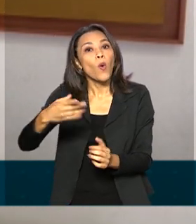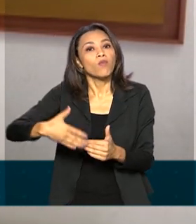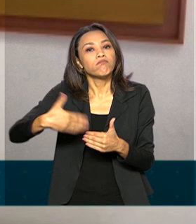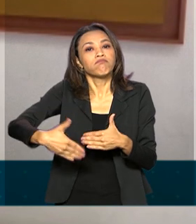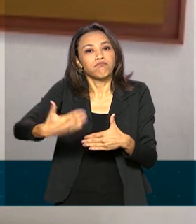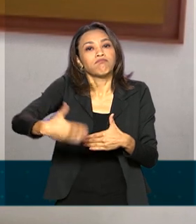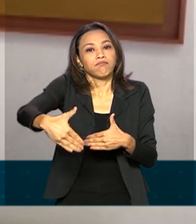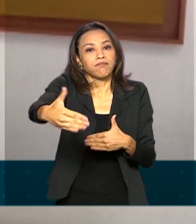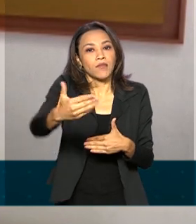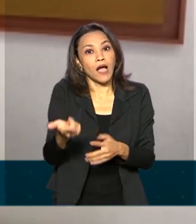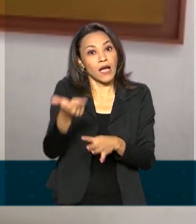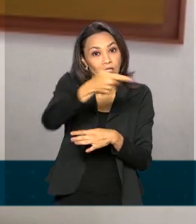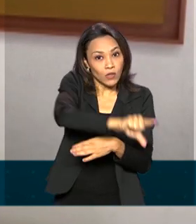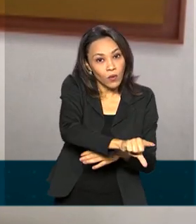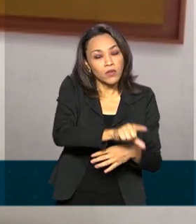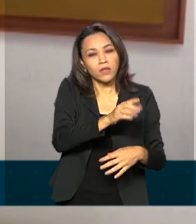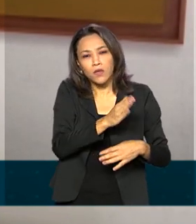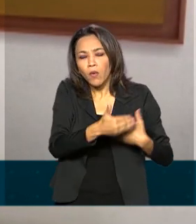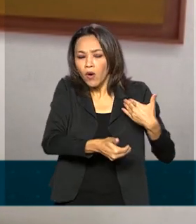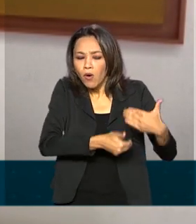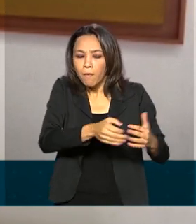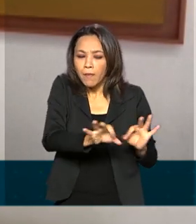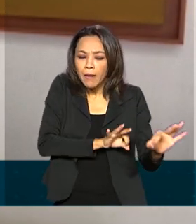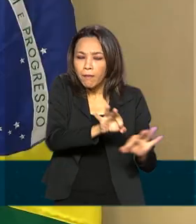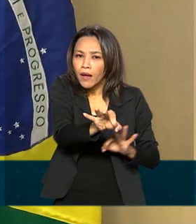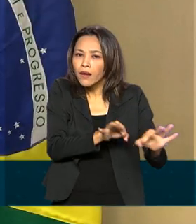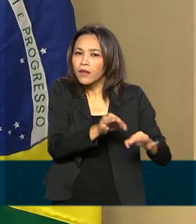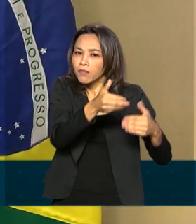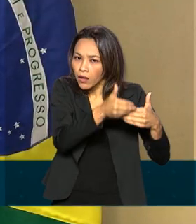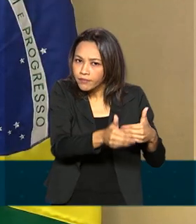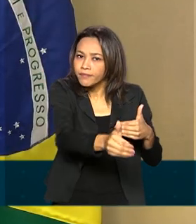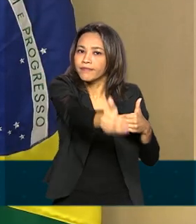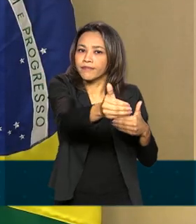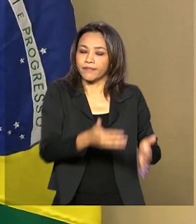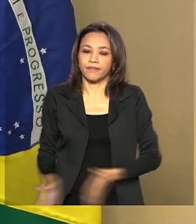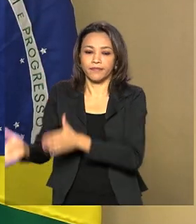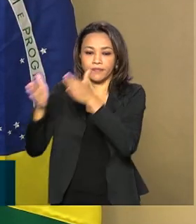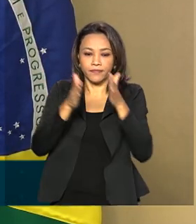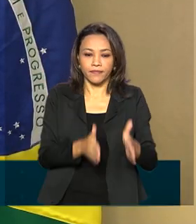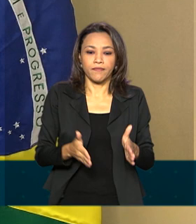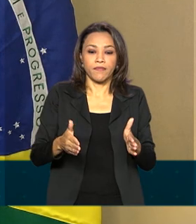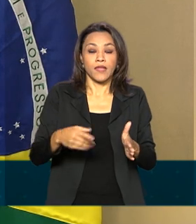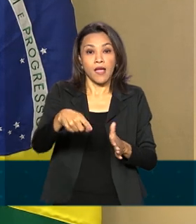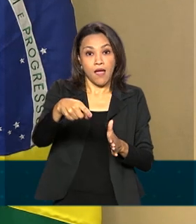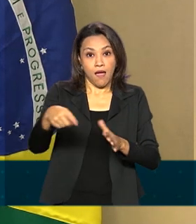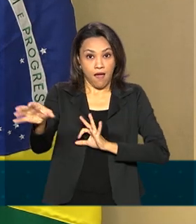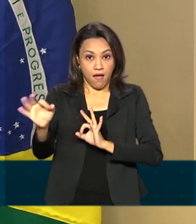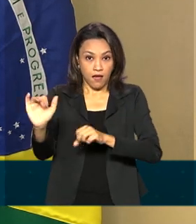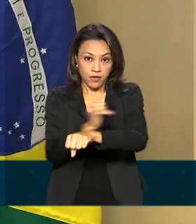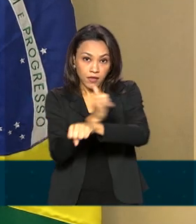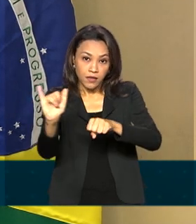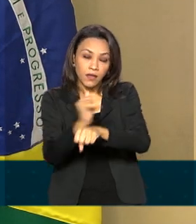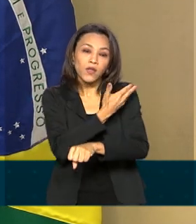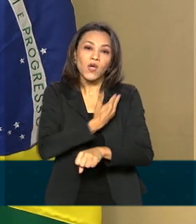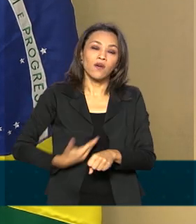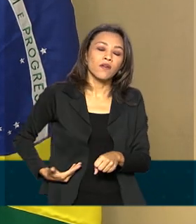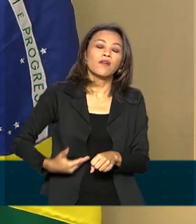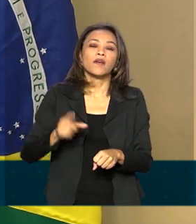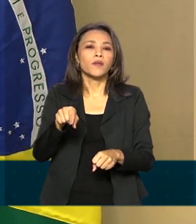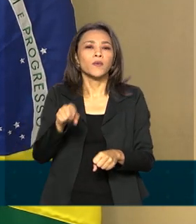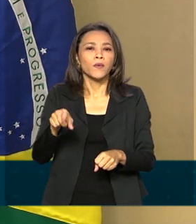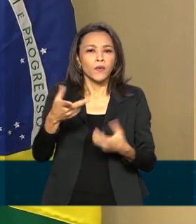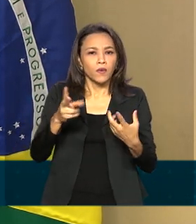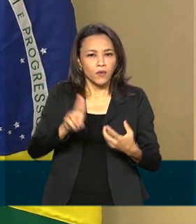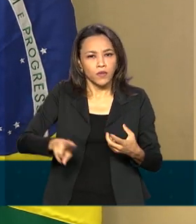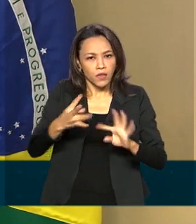curso. As outras estão em fase de preparação. Apenas a estratégia de governo digital, com as ações desempenhadas até o